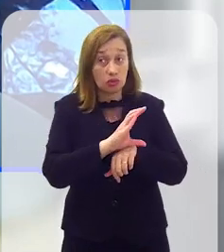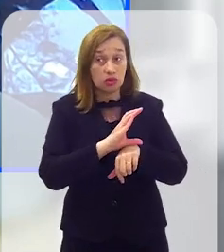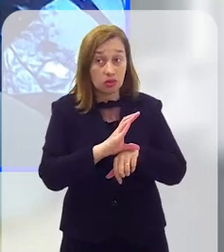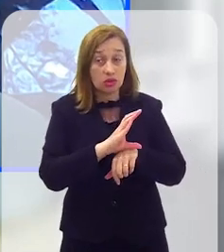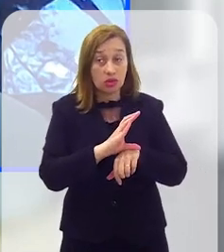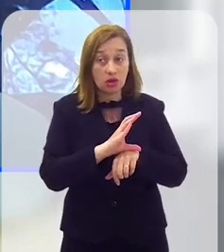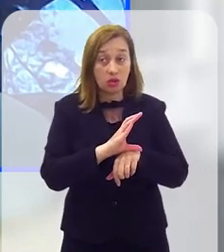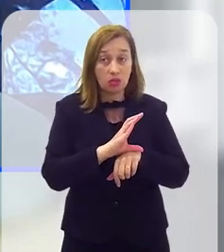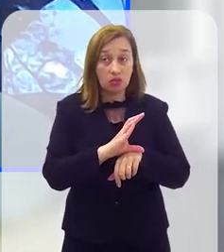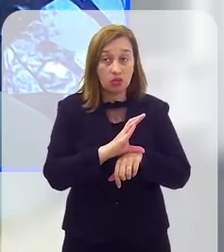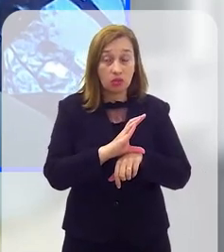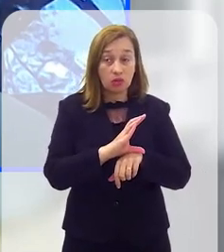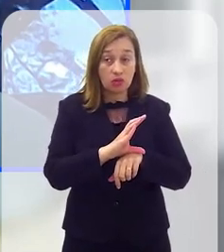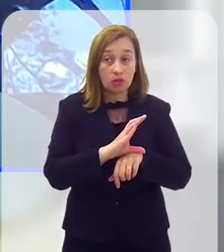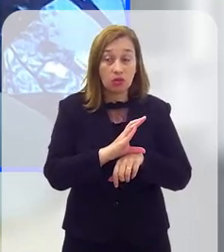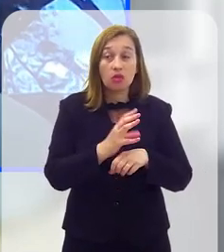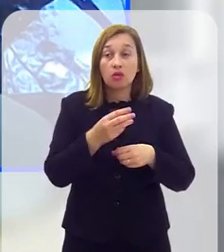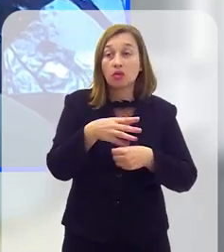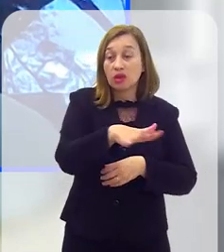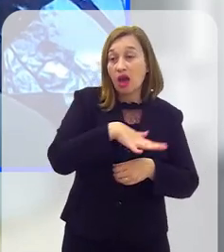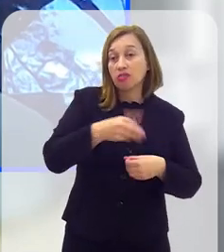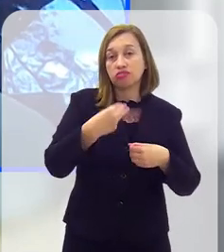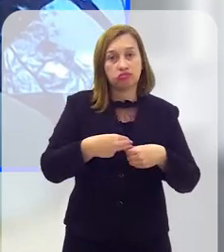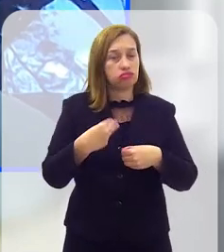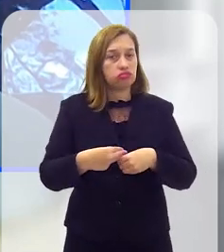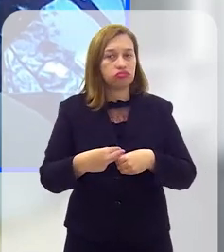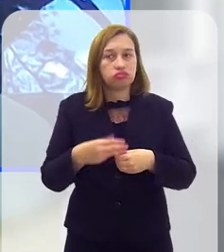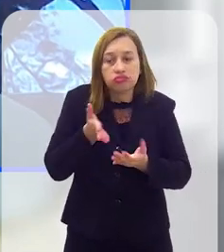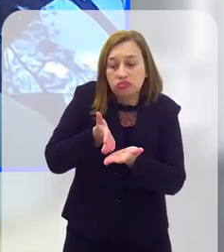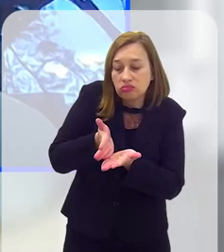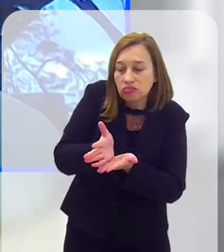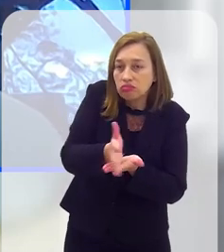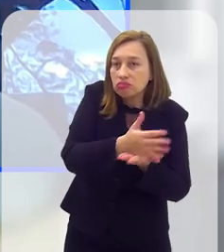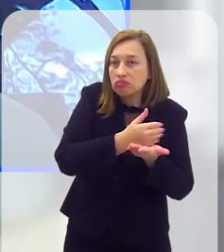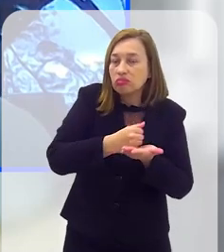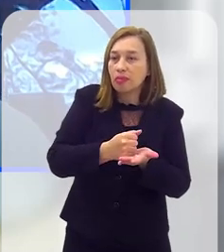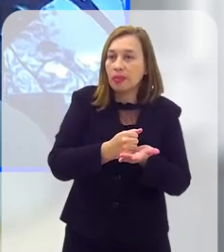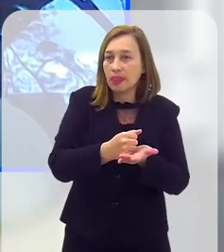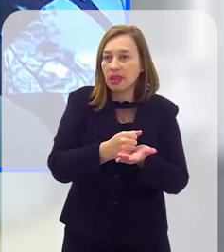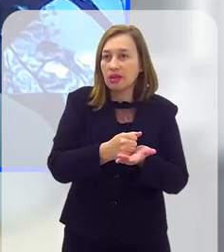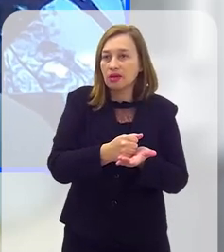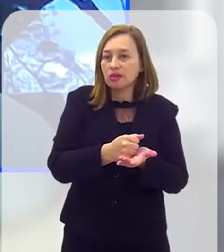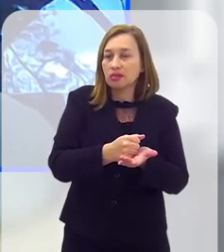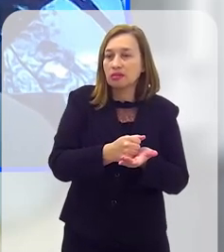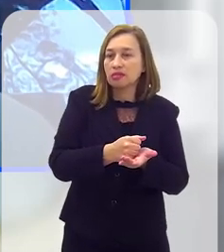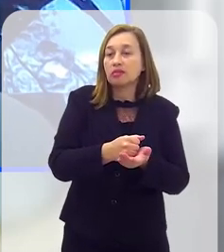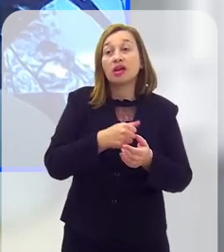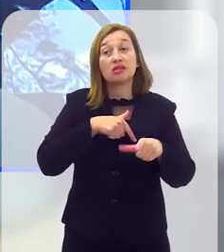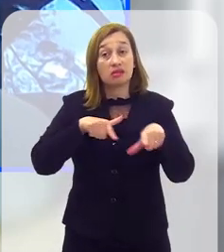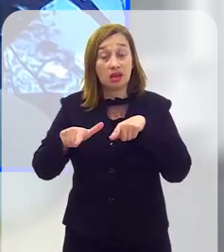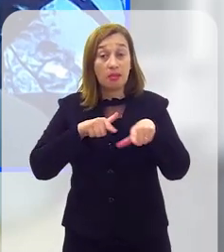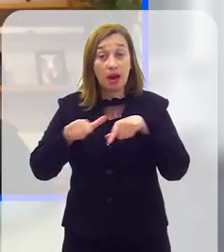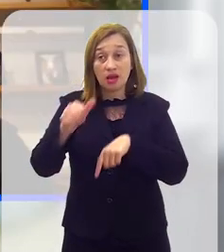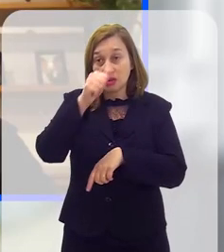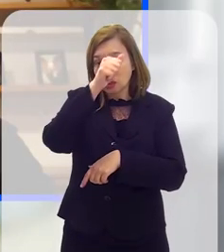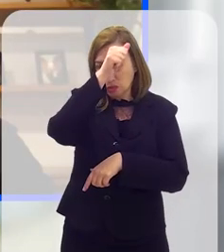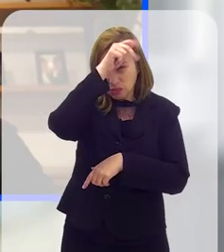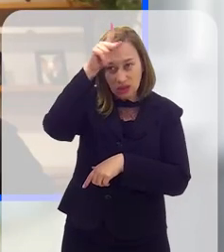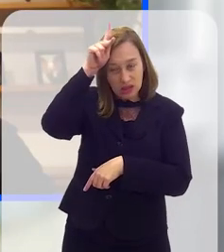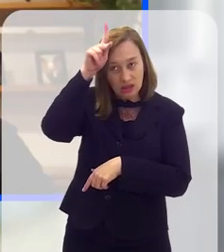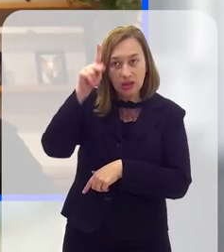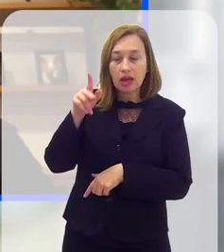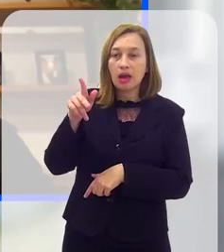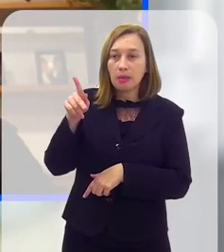Está previsto constitucionalmente a ser um serviço municipal. A arrecadação para a manutenção desse serviço no